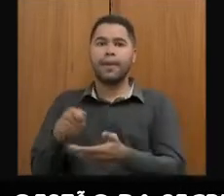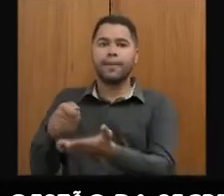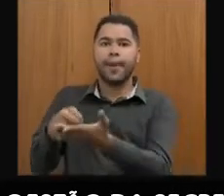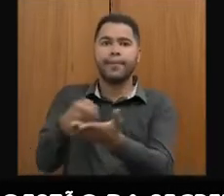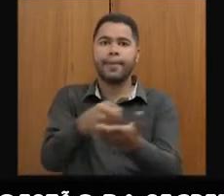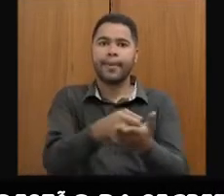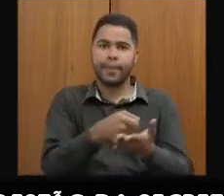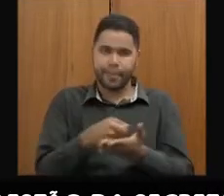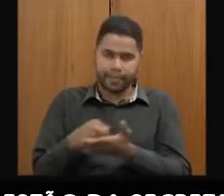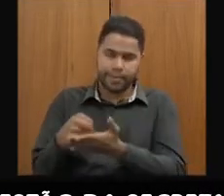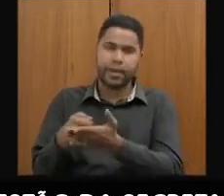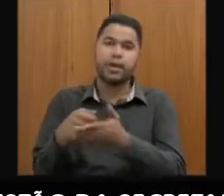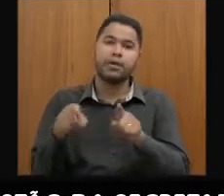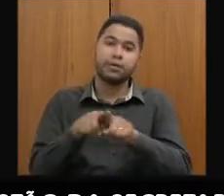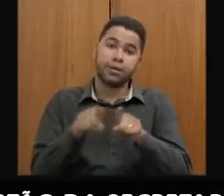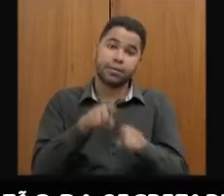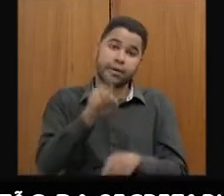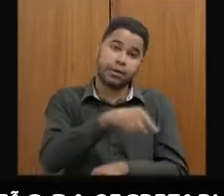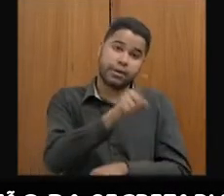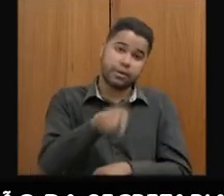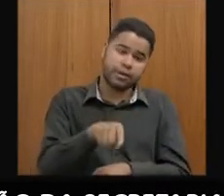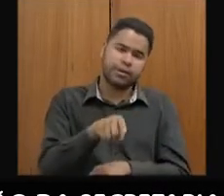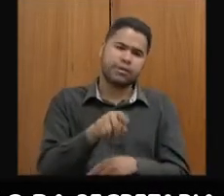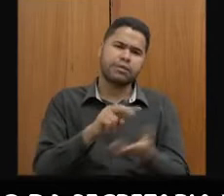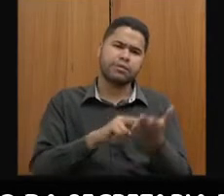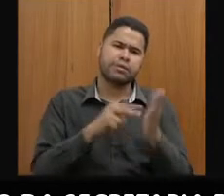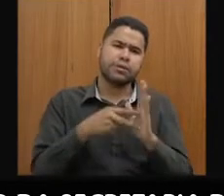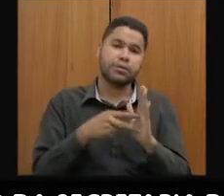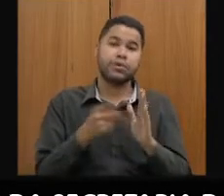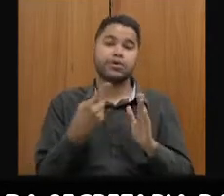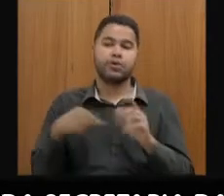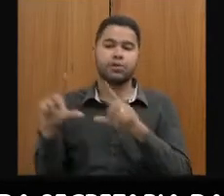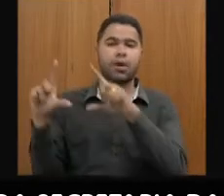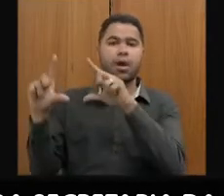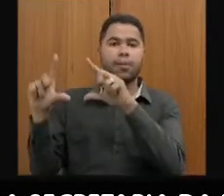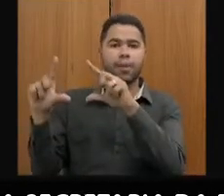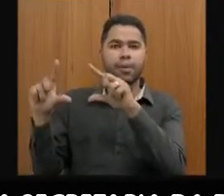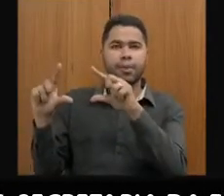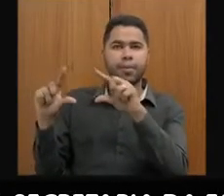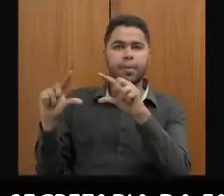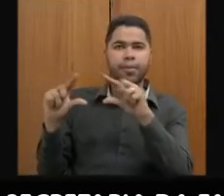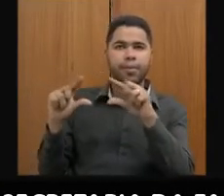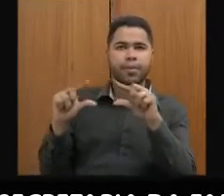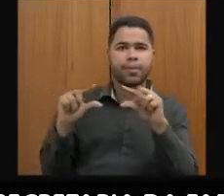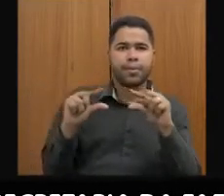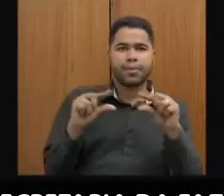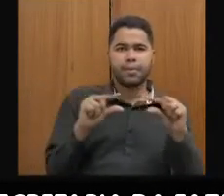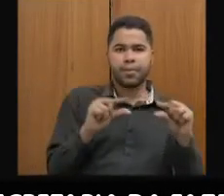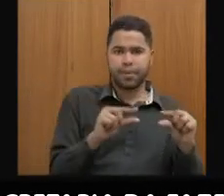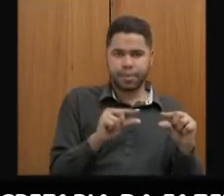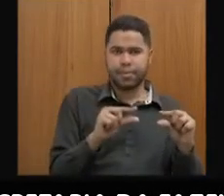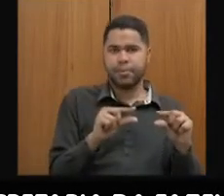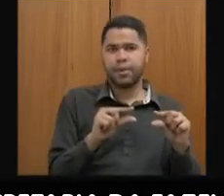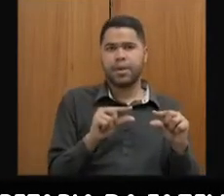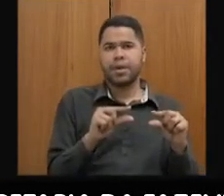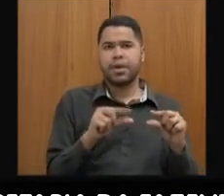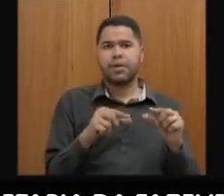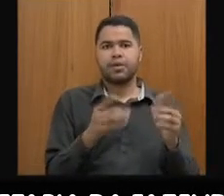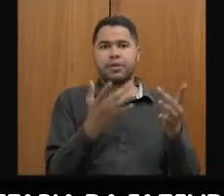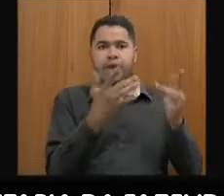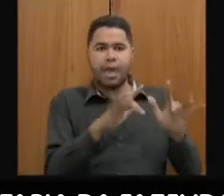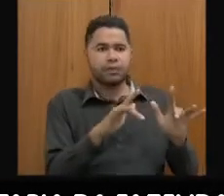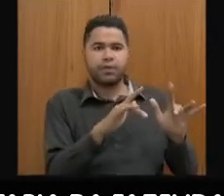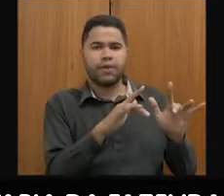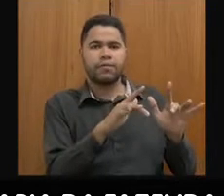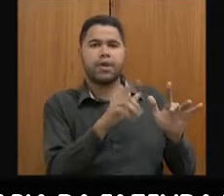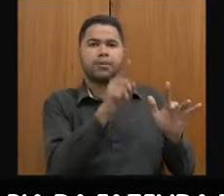e cancelados. Isso quer dizer que a gente vem reduzindo, não gerando mais e reduzindo em estoque de restos a pagar.